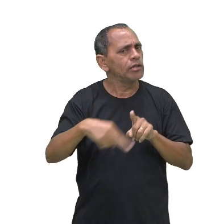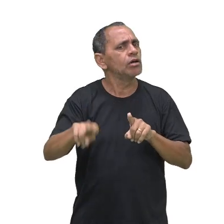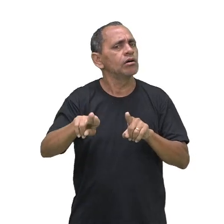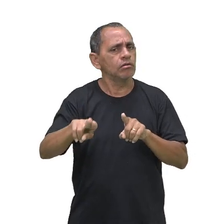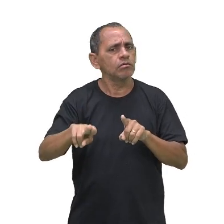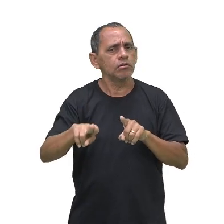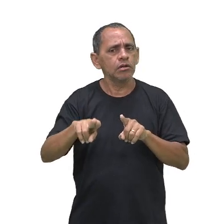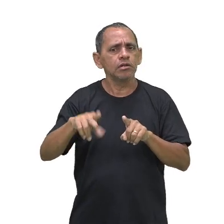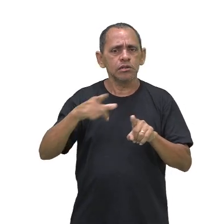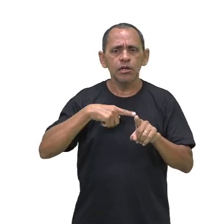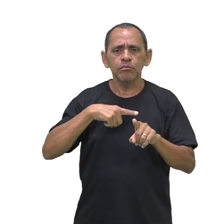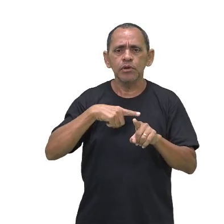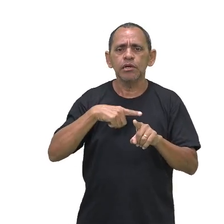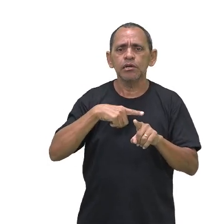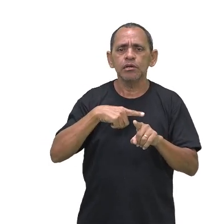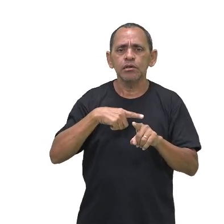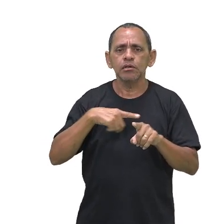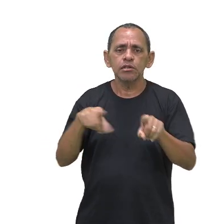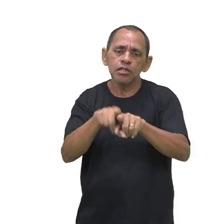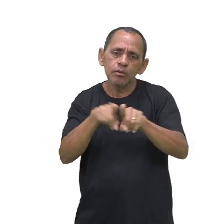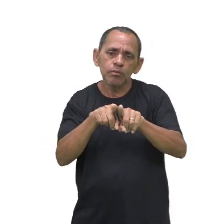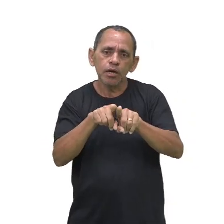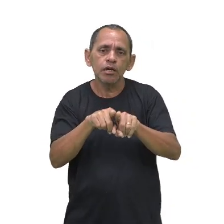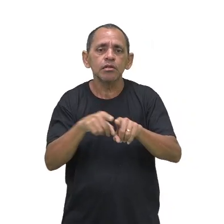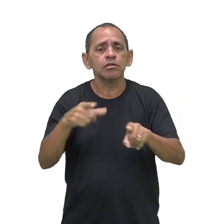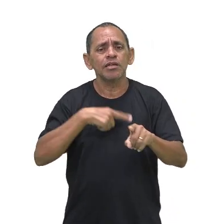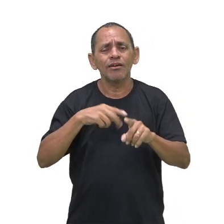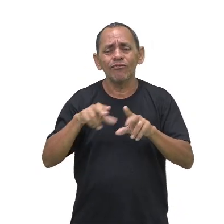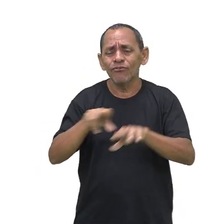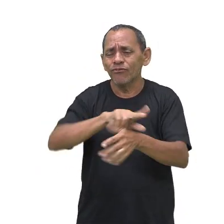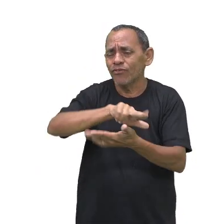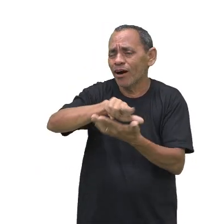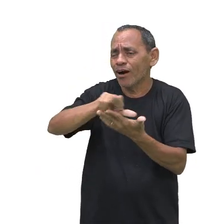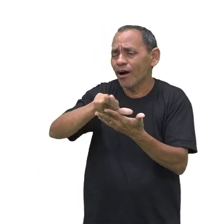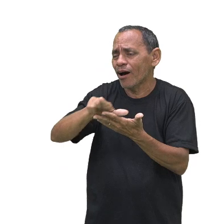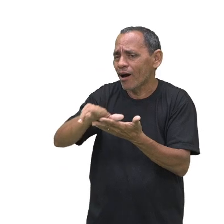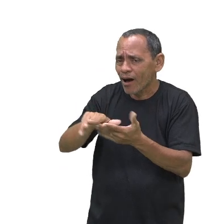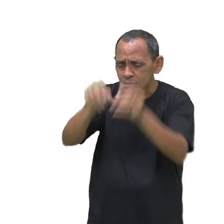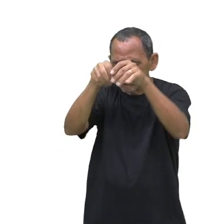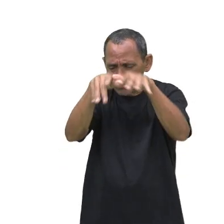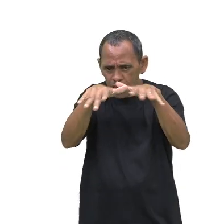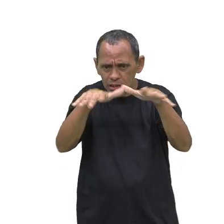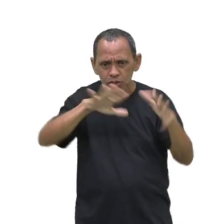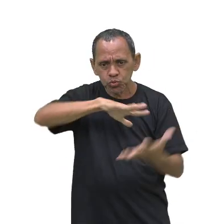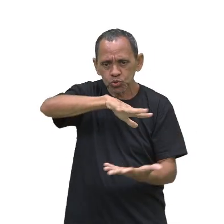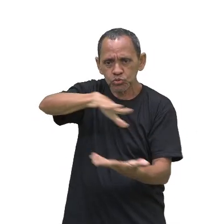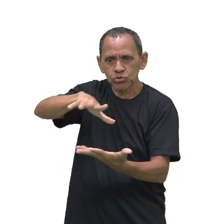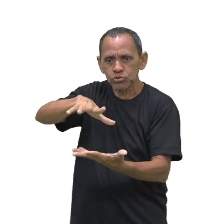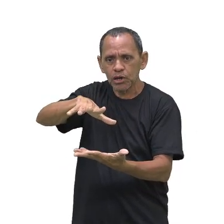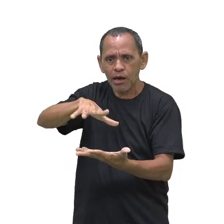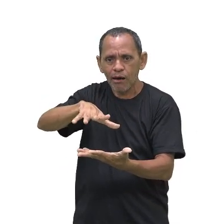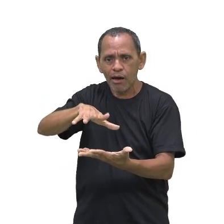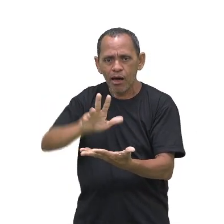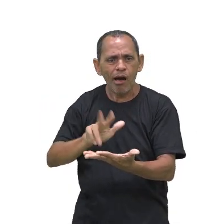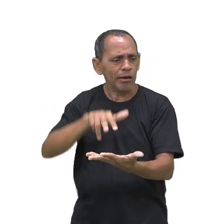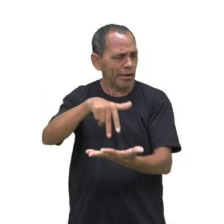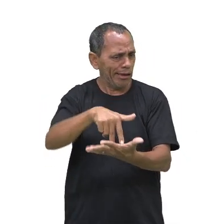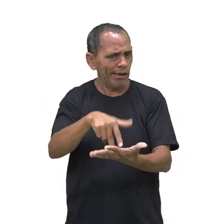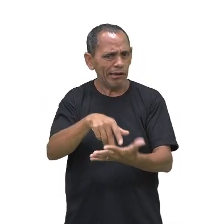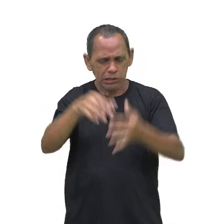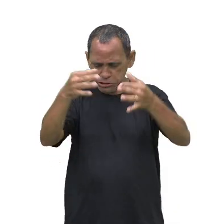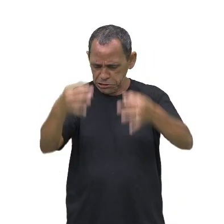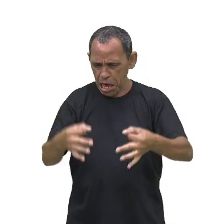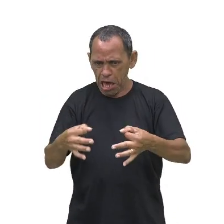muitas religiões espalhadas pelo mundo. Não estamos aqui dizendo o é certo, nem o que é errado. Estamos